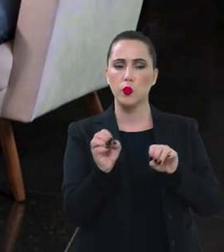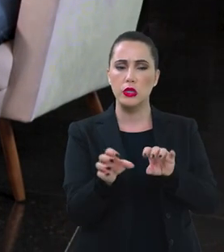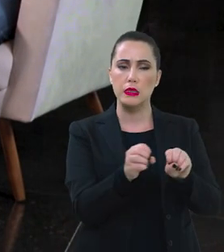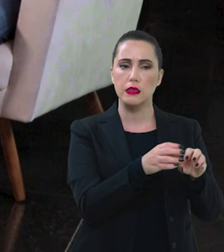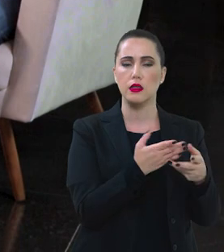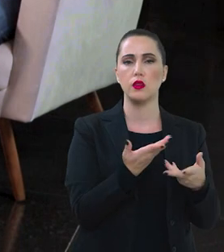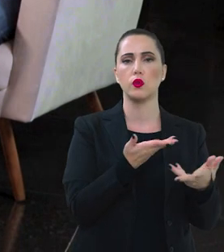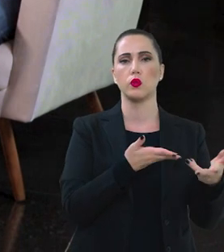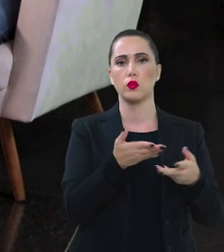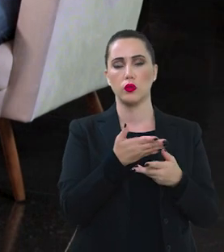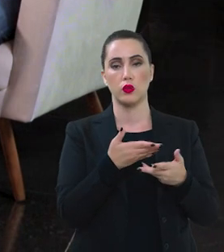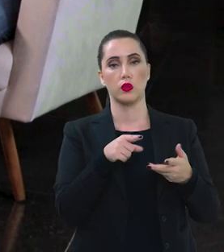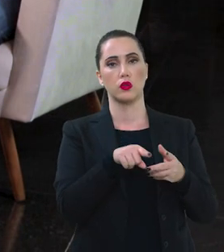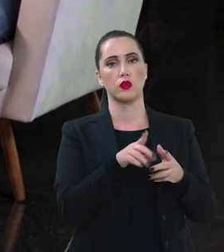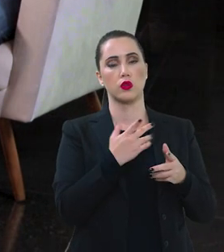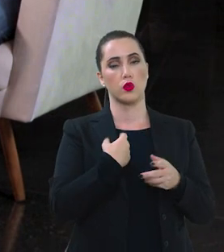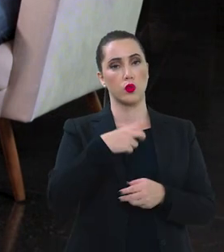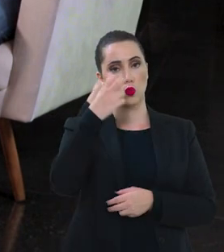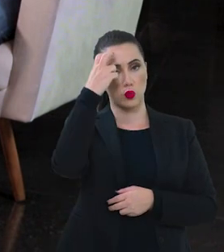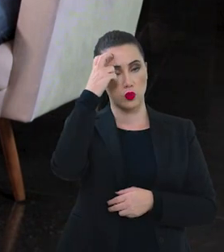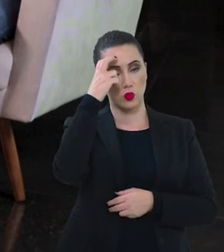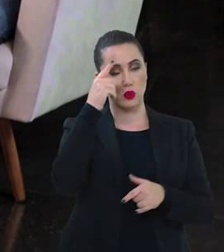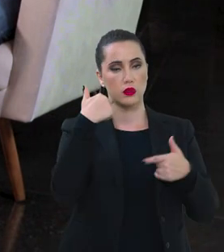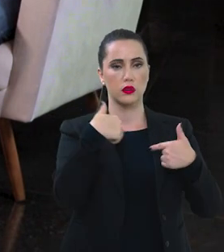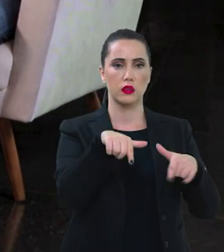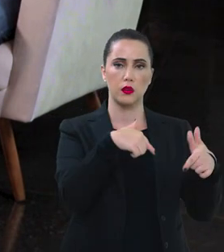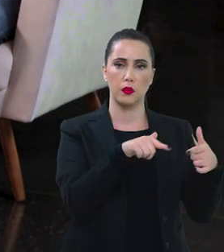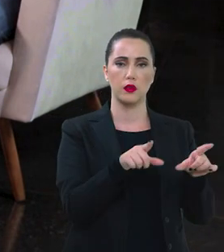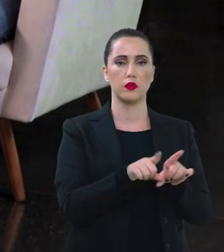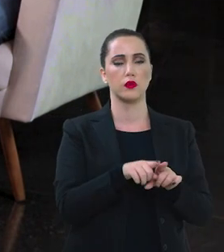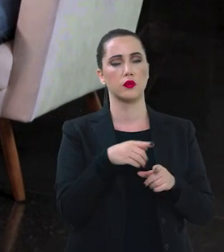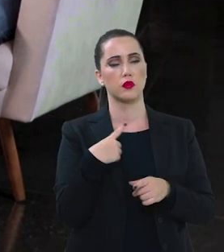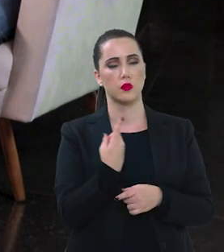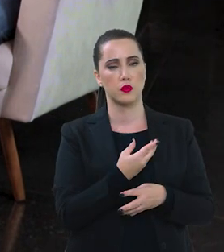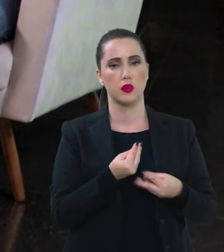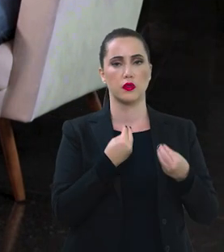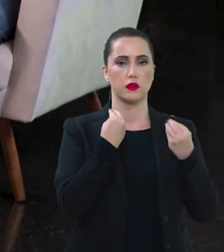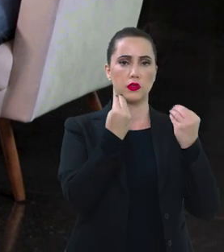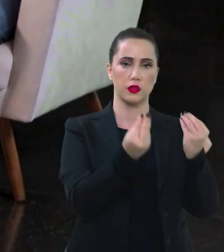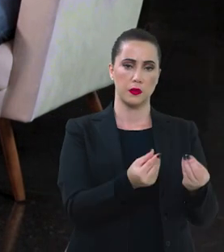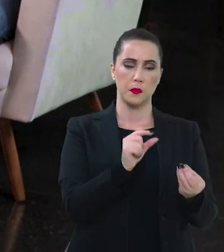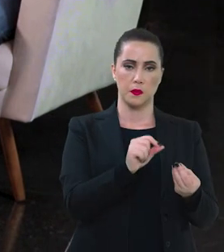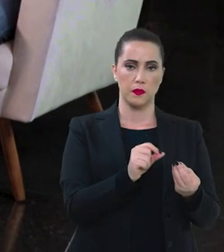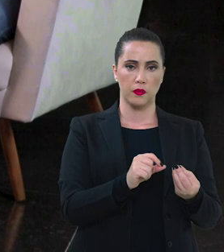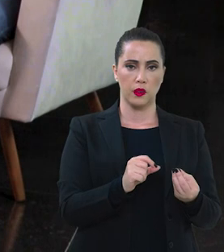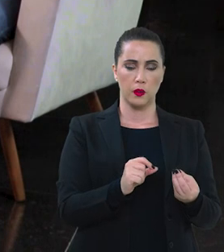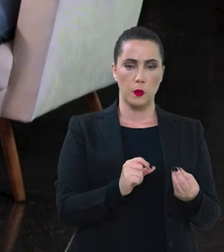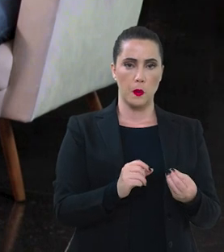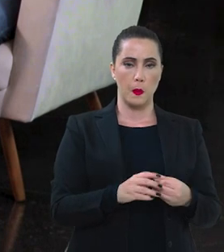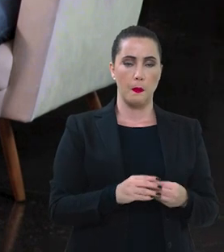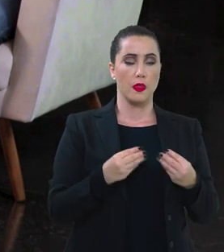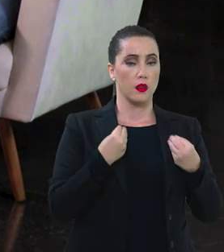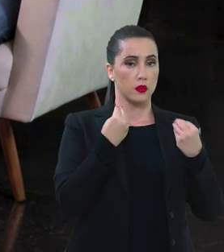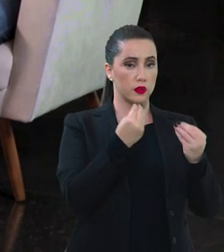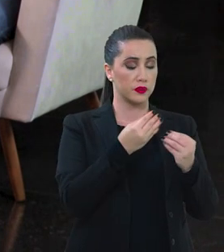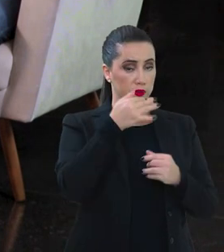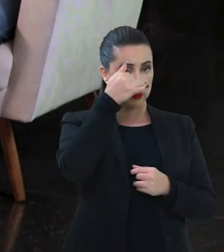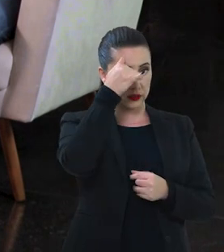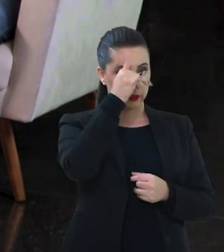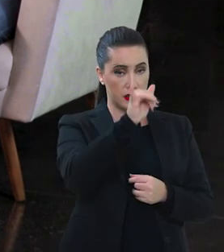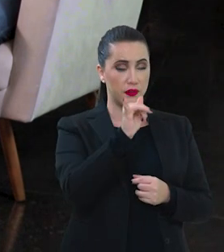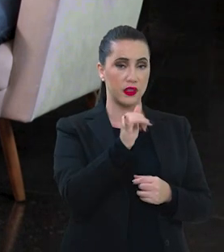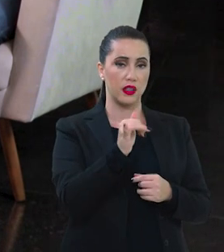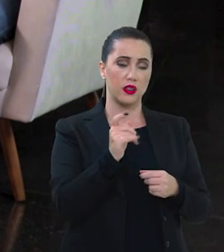ensino, a partir da educação, partir da cultura, a partir do trabalho para garantir o